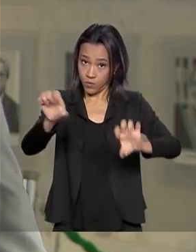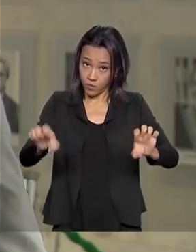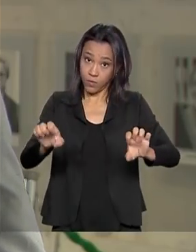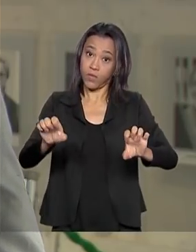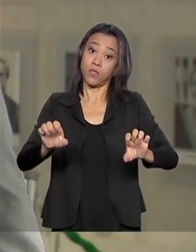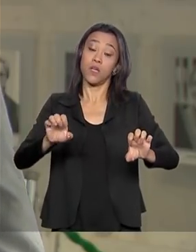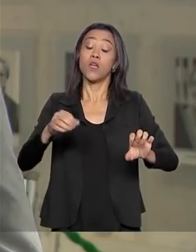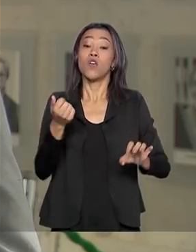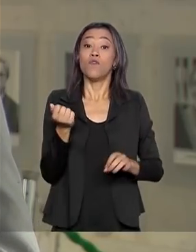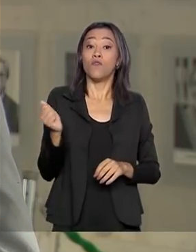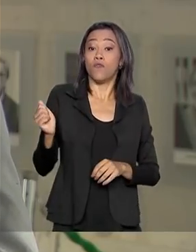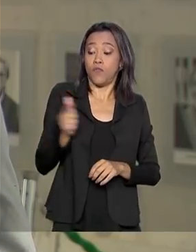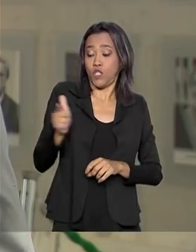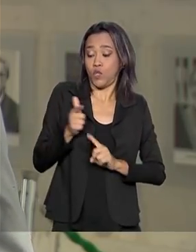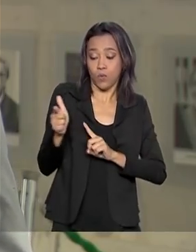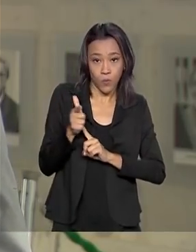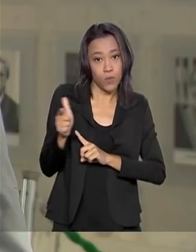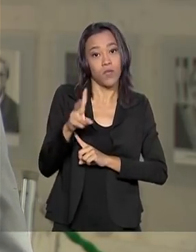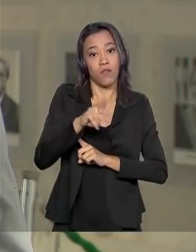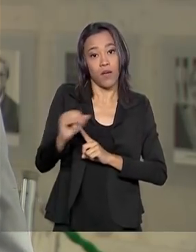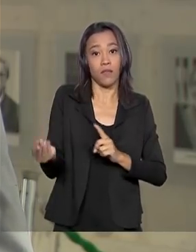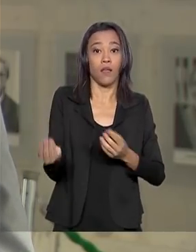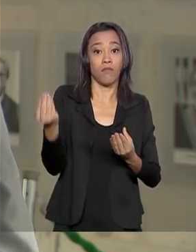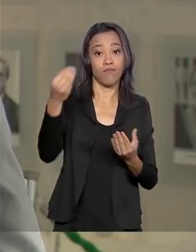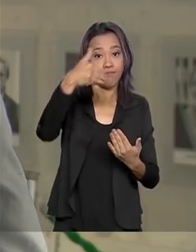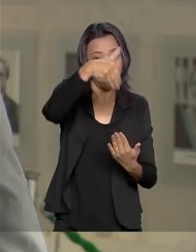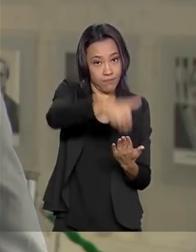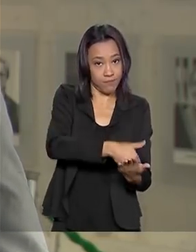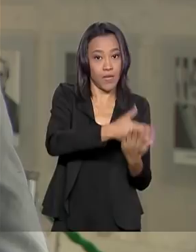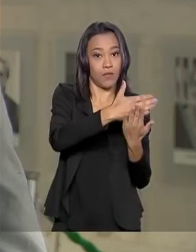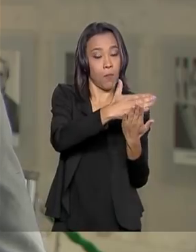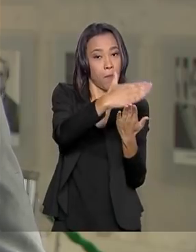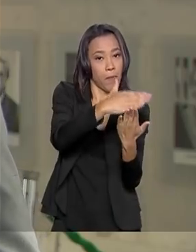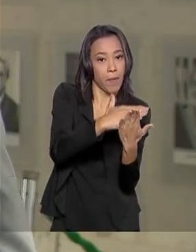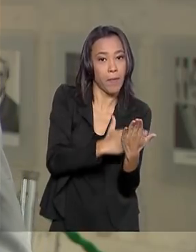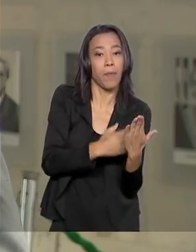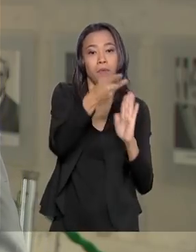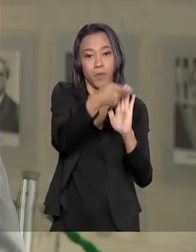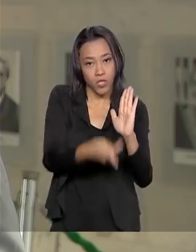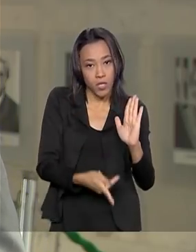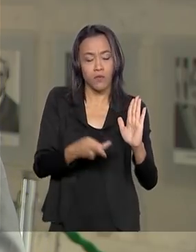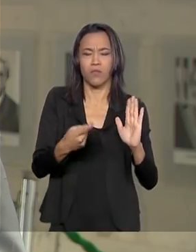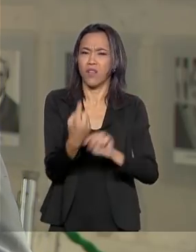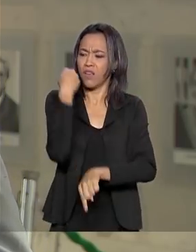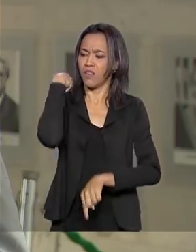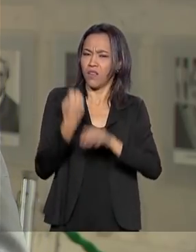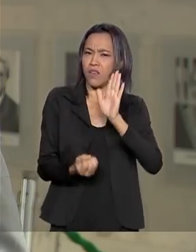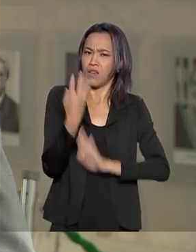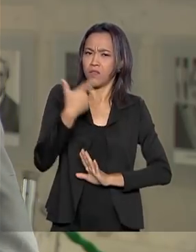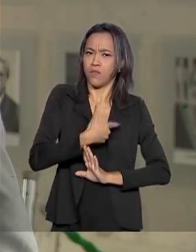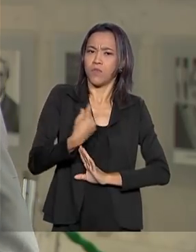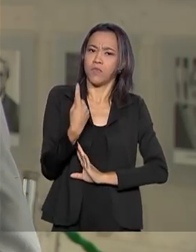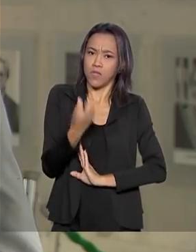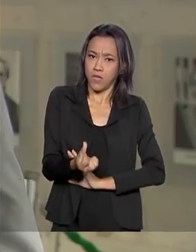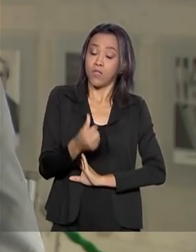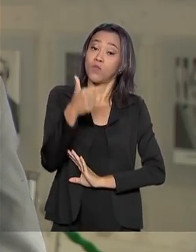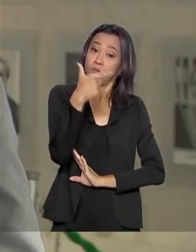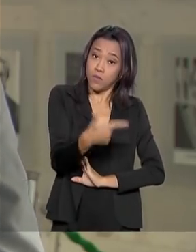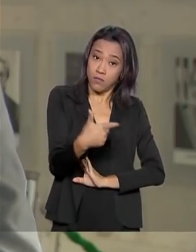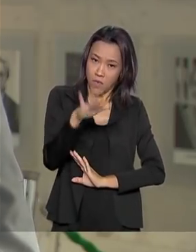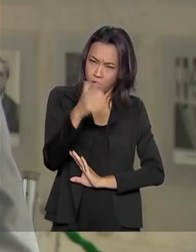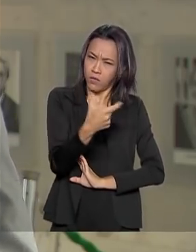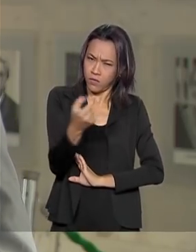22 iniciativas que vão compor a carteira do PPI. Desde a criação do programa, em 2016, 287 projetos foram